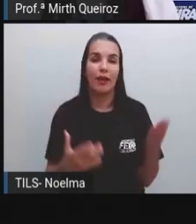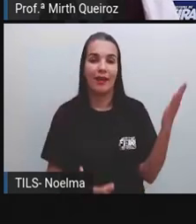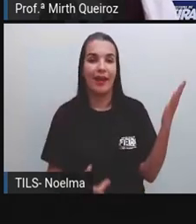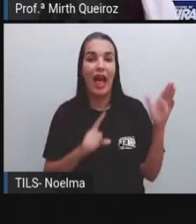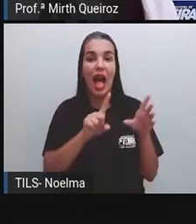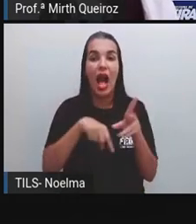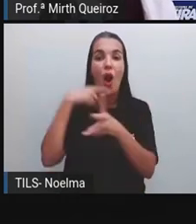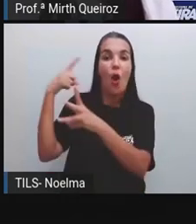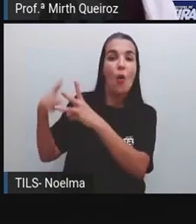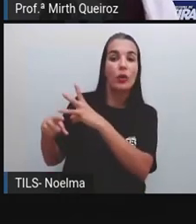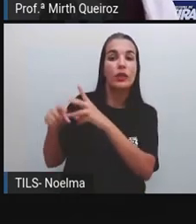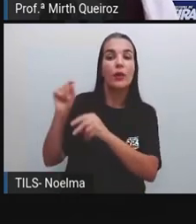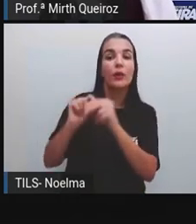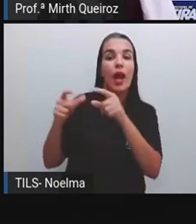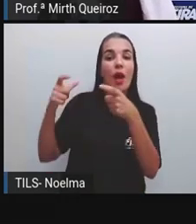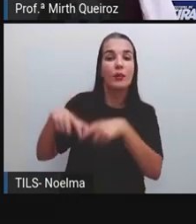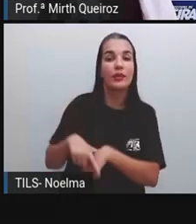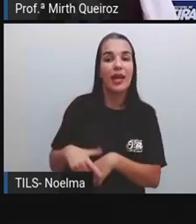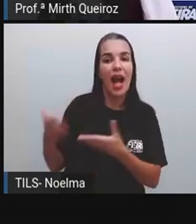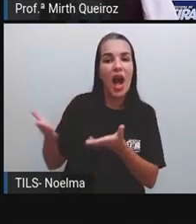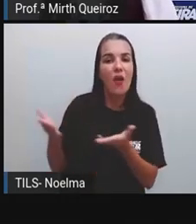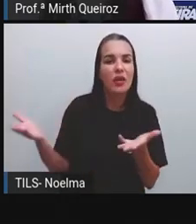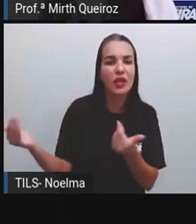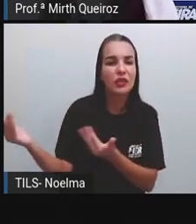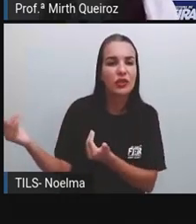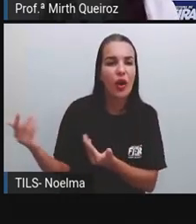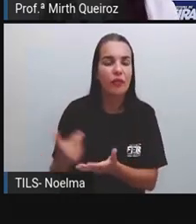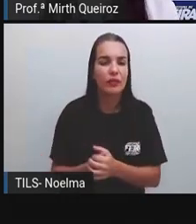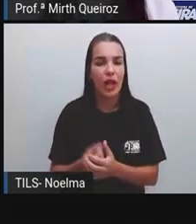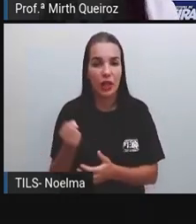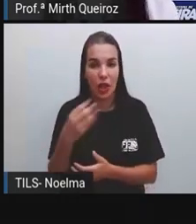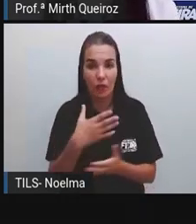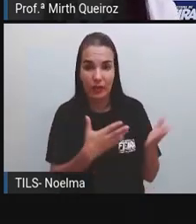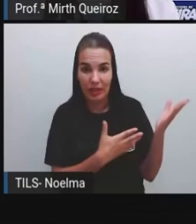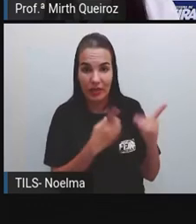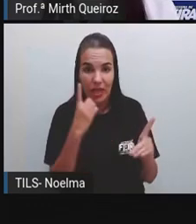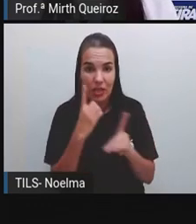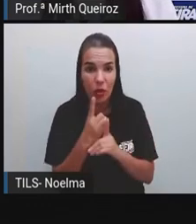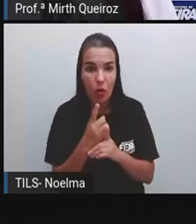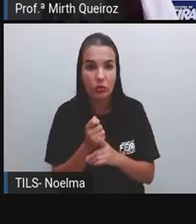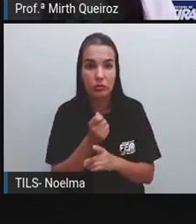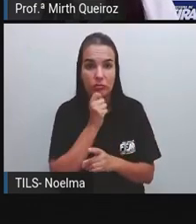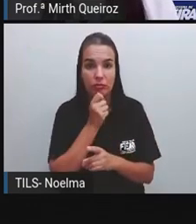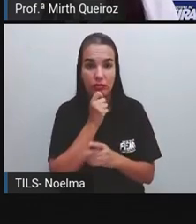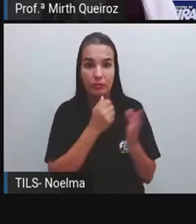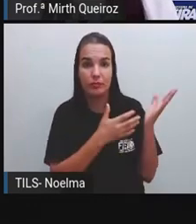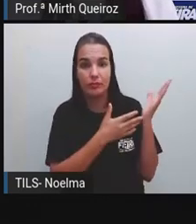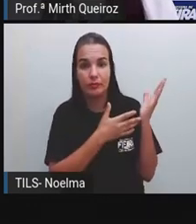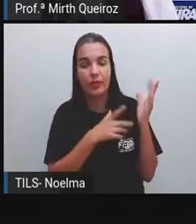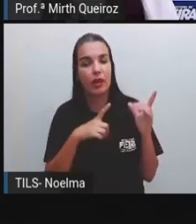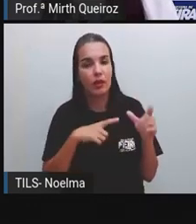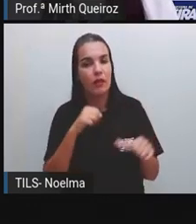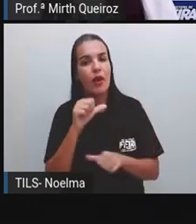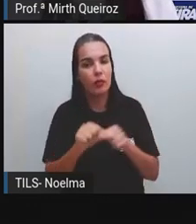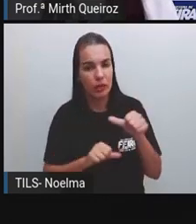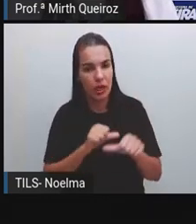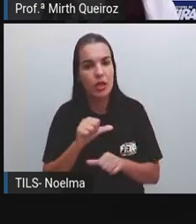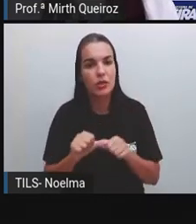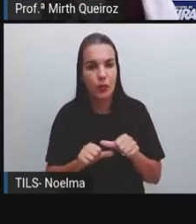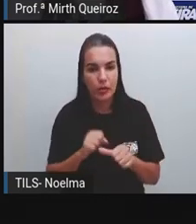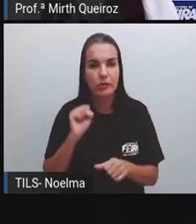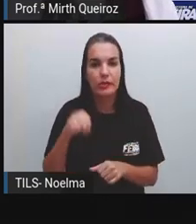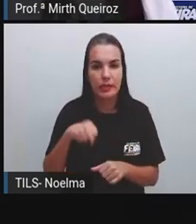E essa outra foto é uma foto mais recente, né? Como ela se encontra aí ainda hoje. Houve alterações